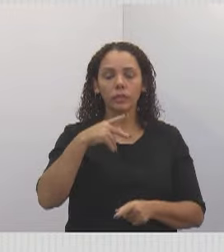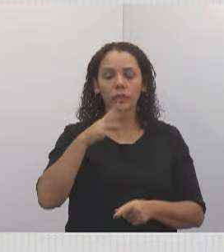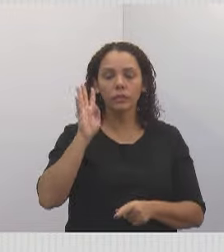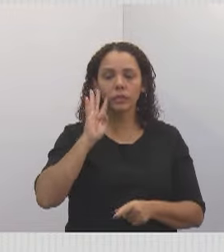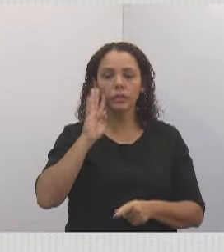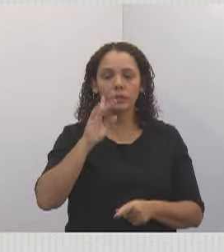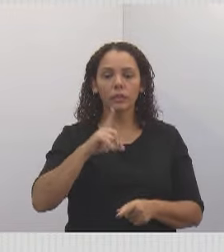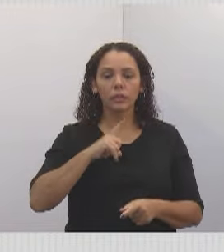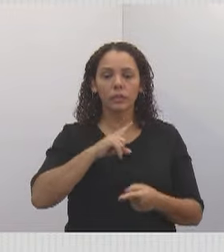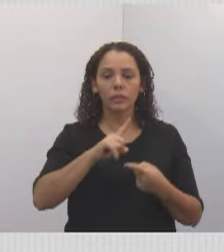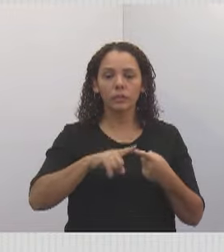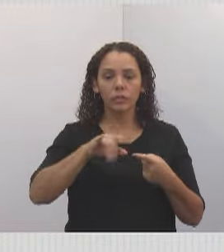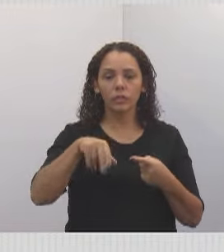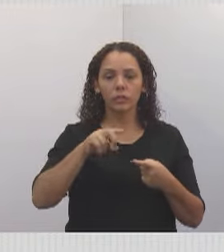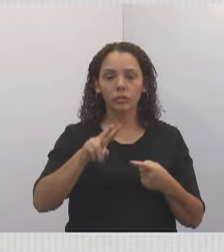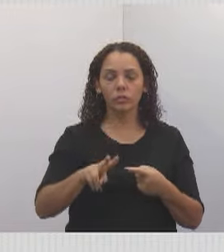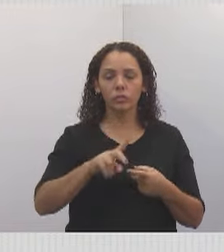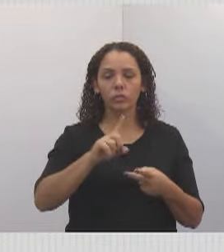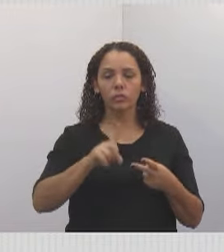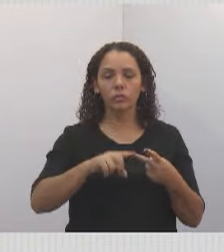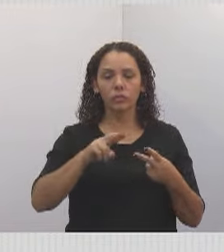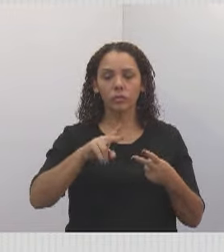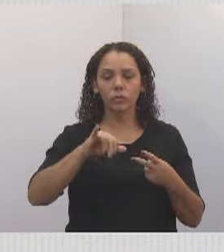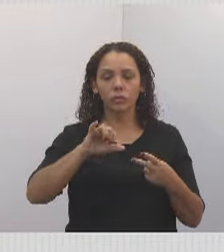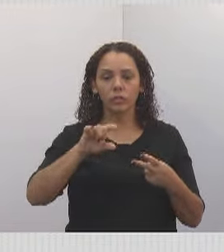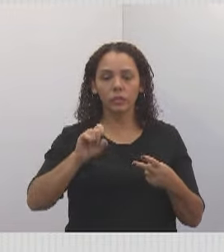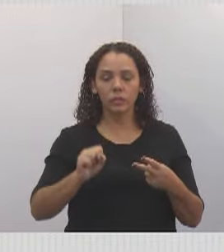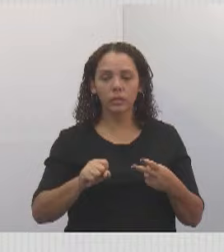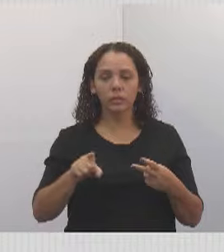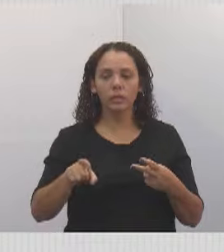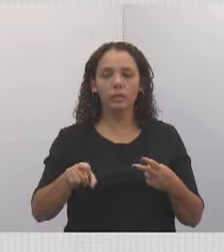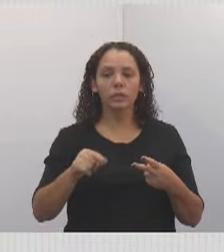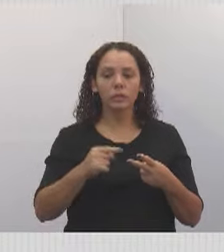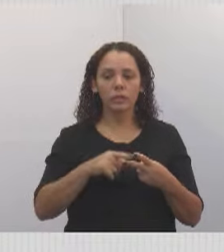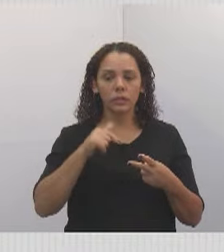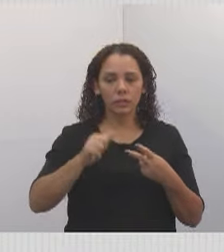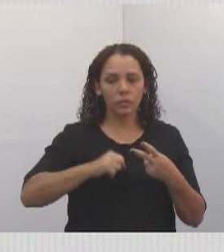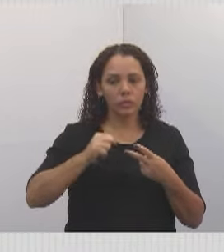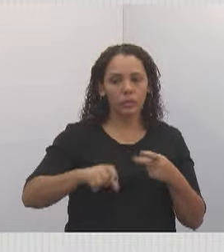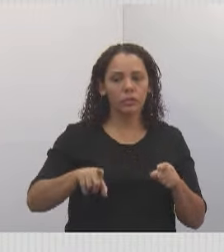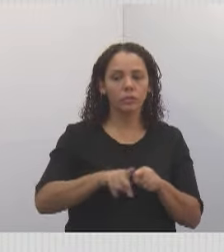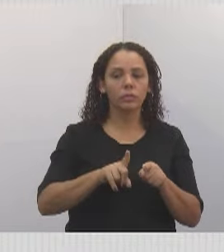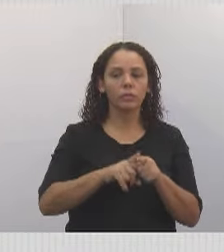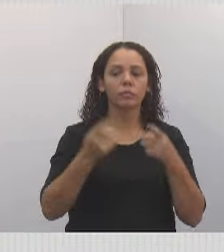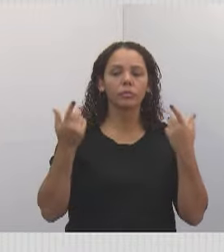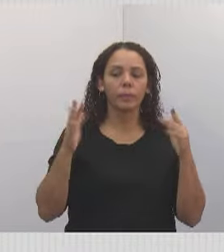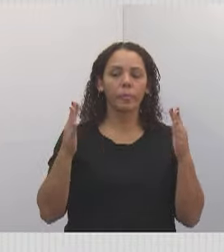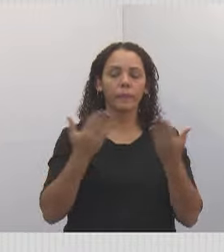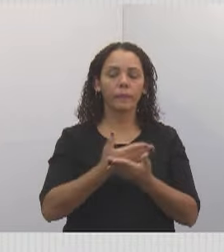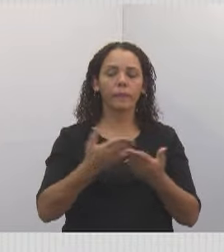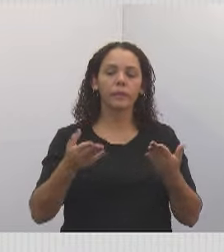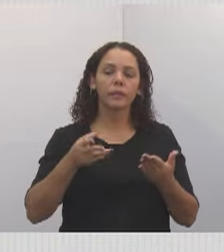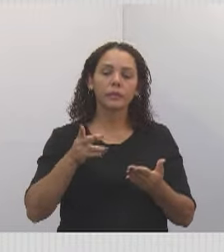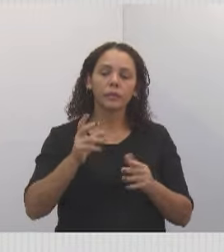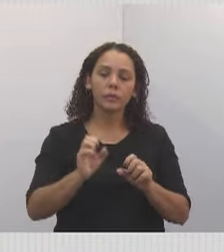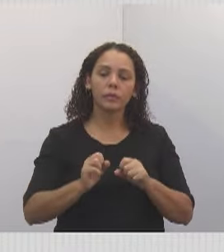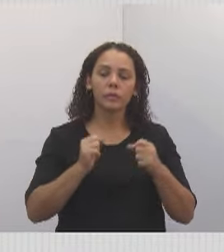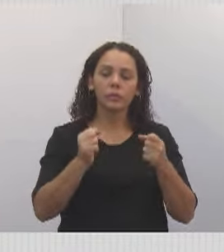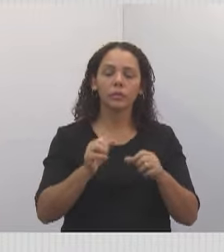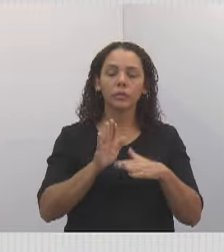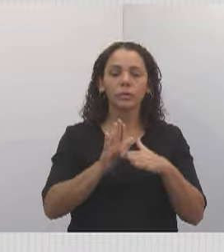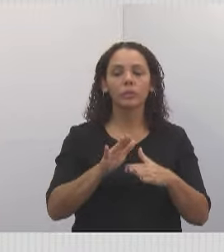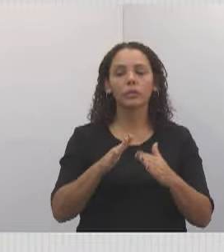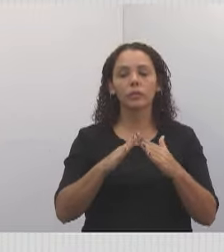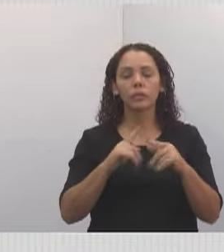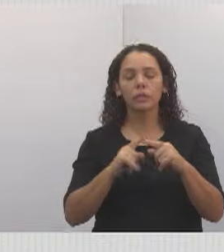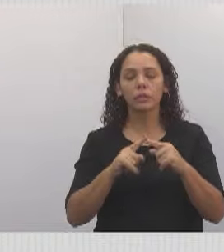como parecer, o Flávio correu também. Então, parabéns a vocês, que sempre dão o melhor para a nossa paróquia.